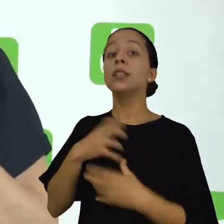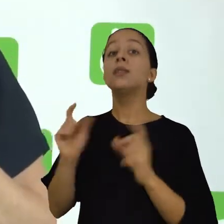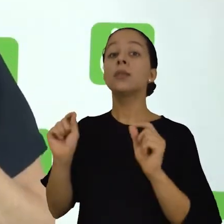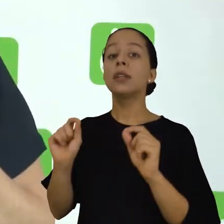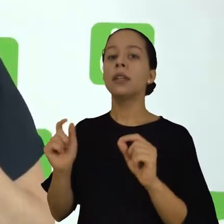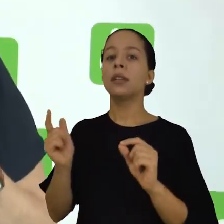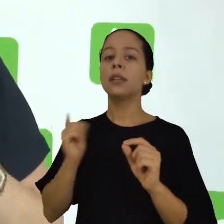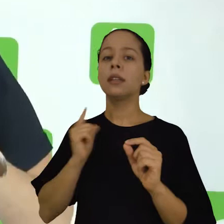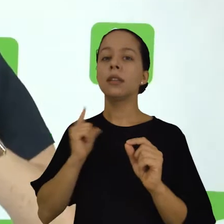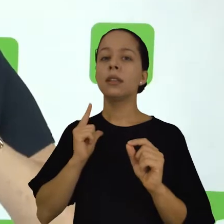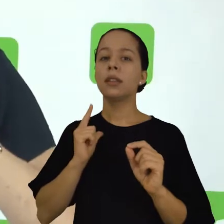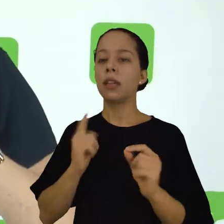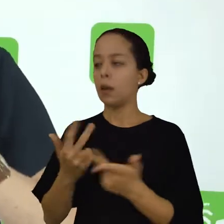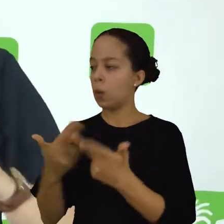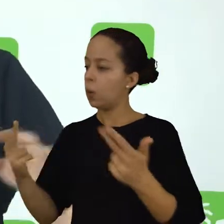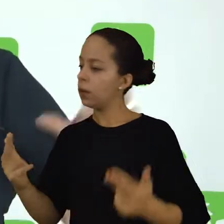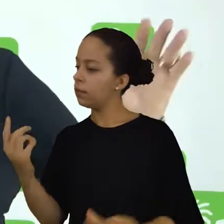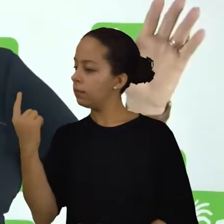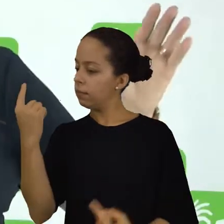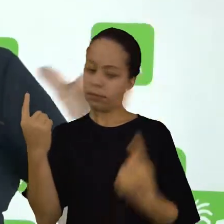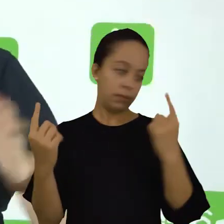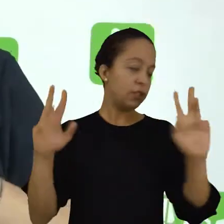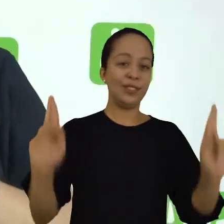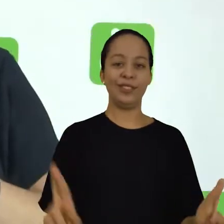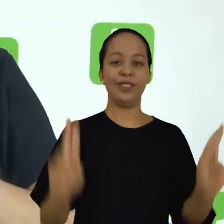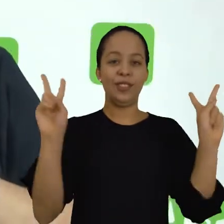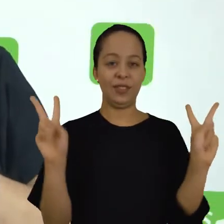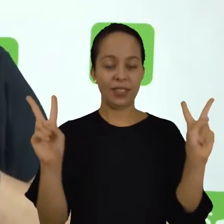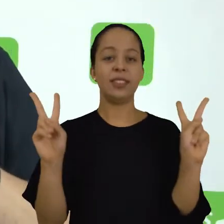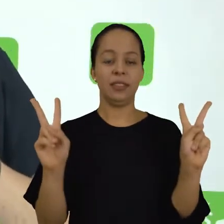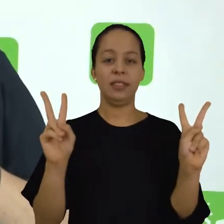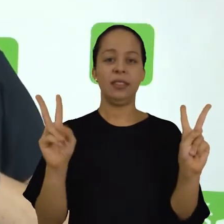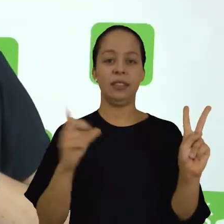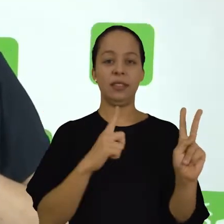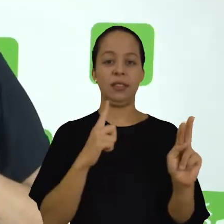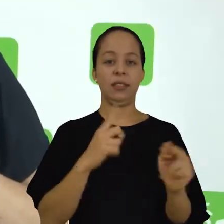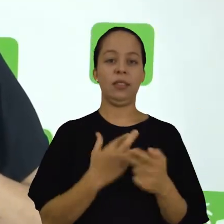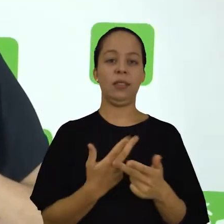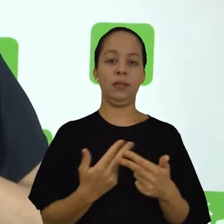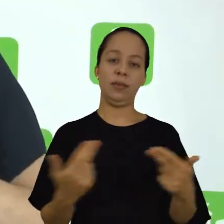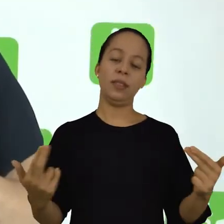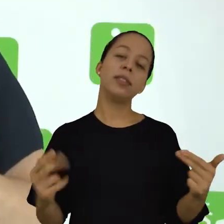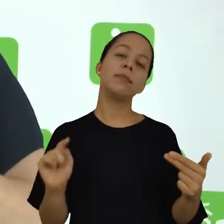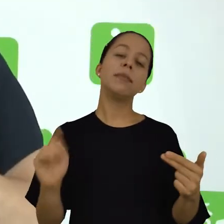facilidade em perceber as diferenças entre as coisas, em perceber